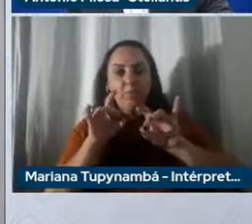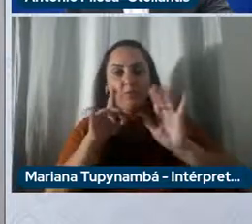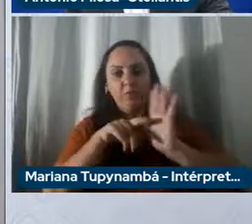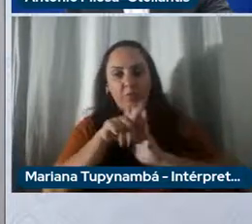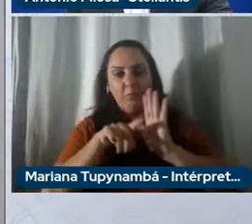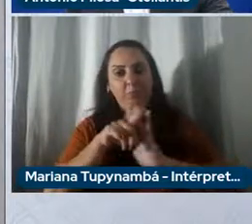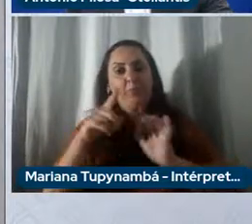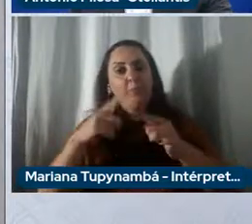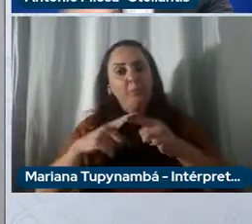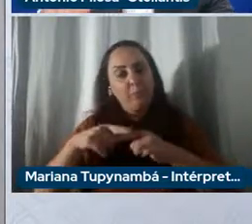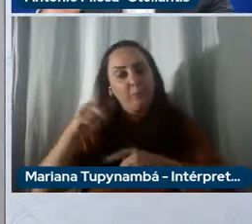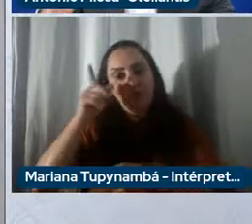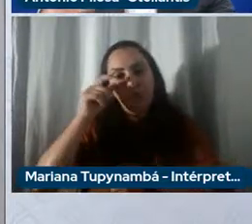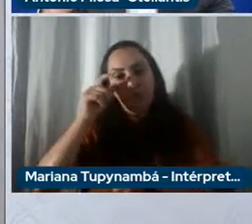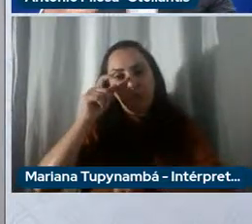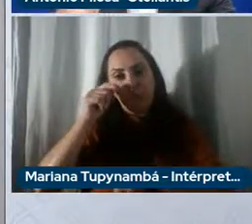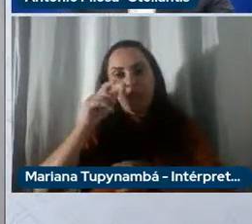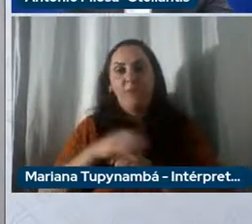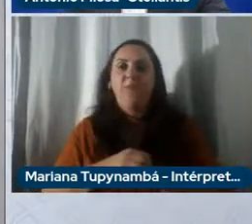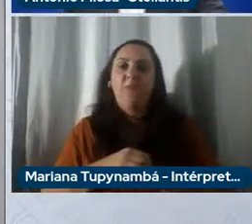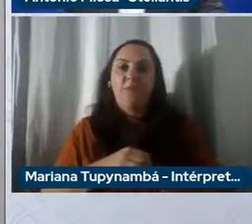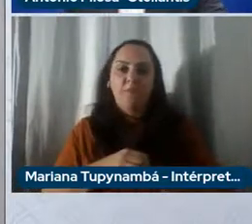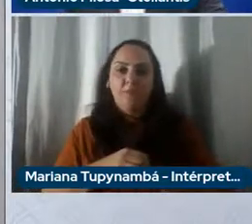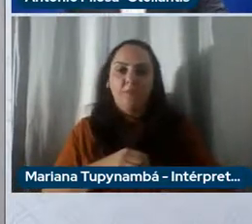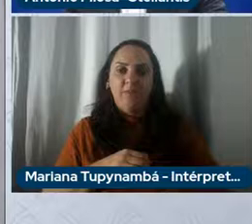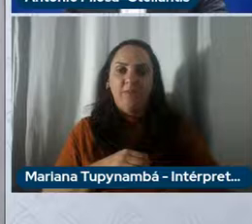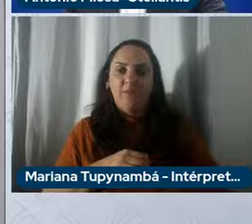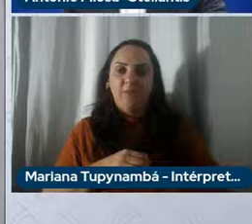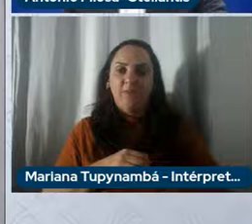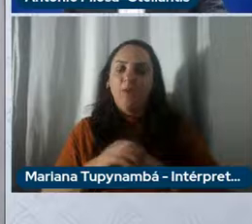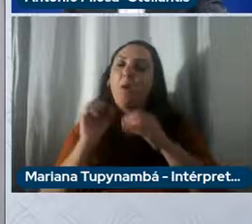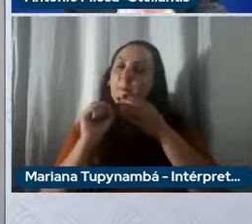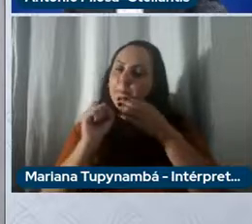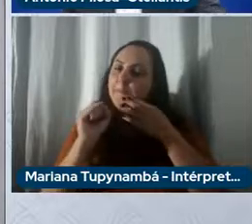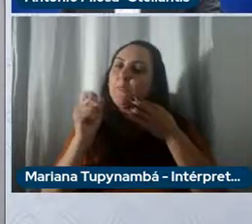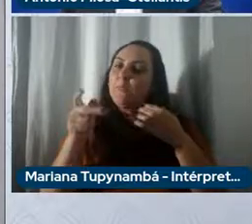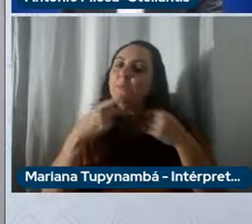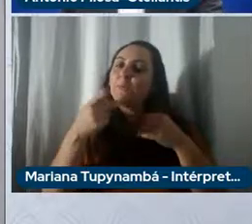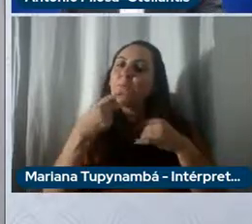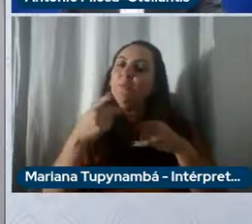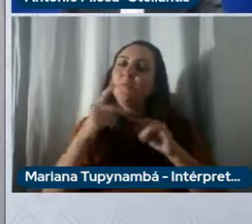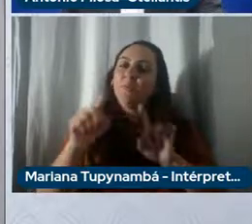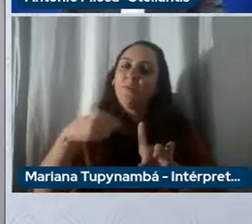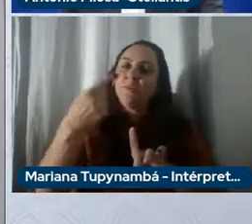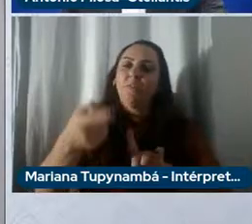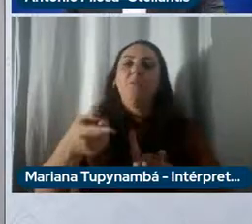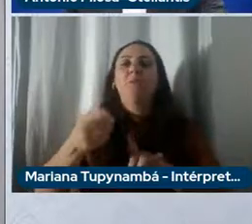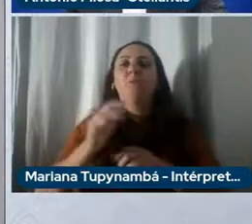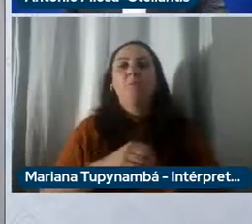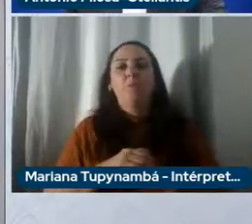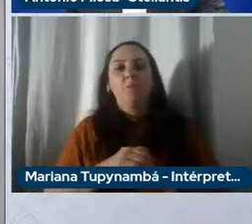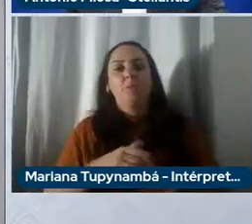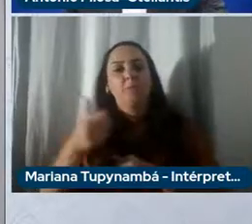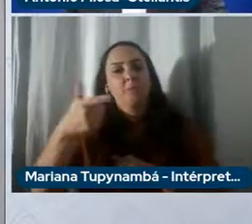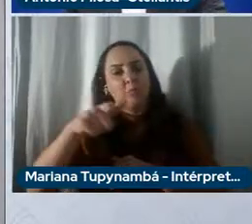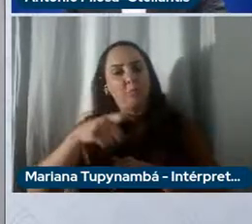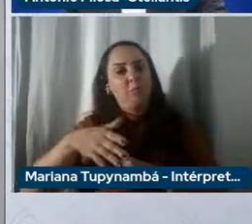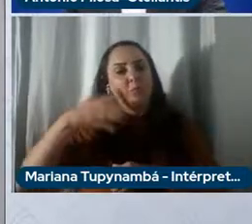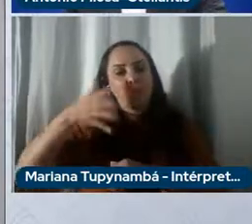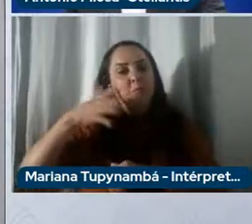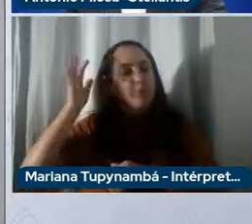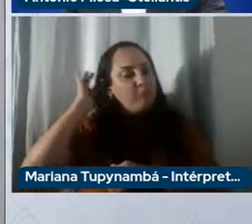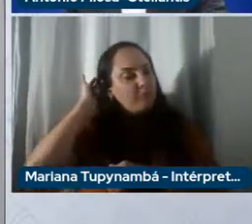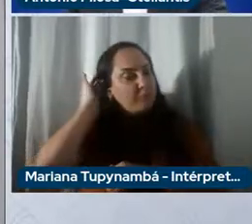interesse está podemos refazer podemos fazer outra outra outra para as perguntas bom essa